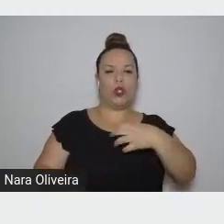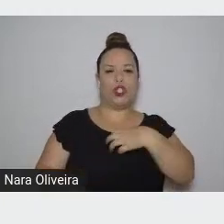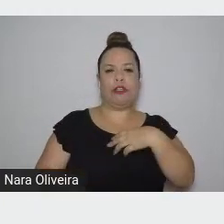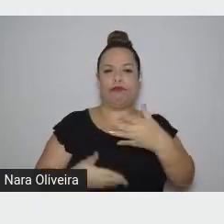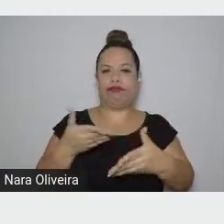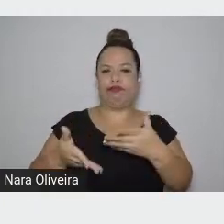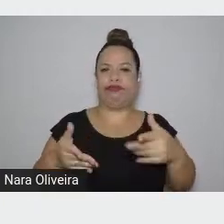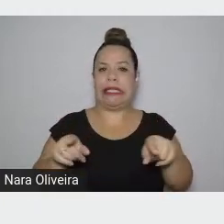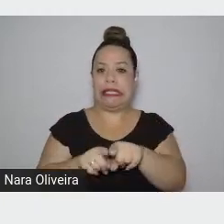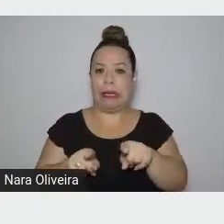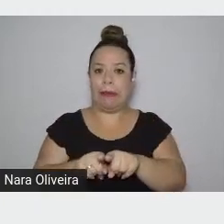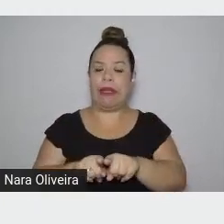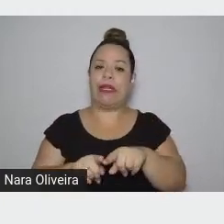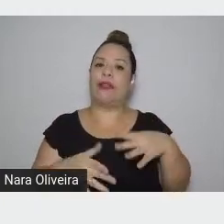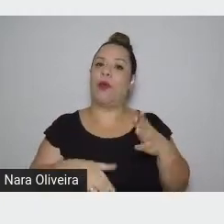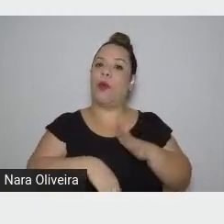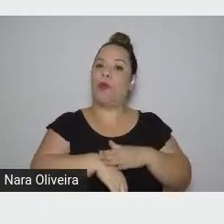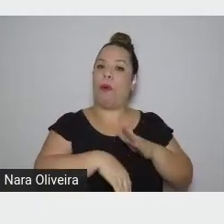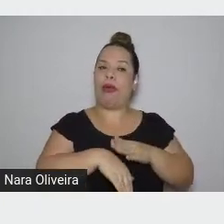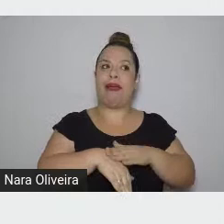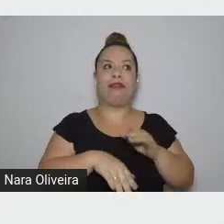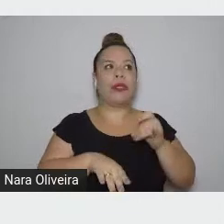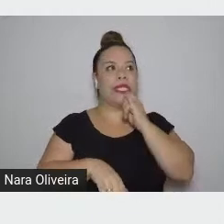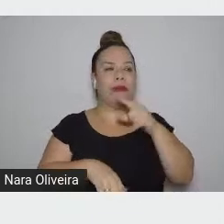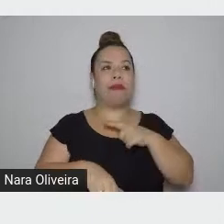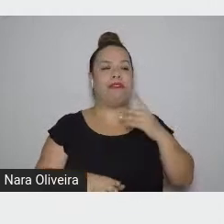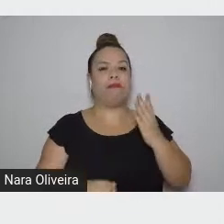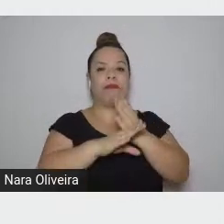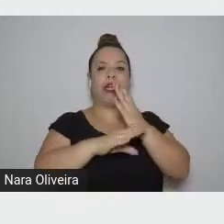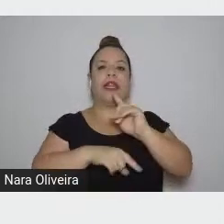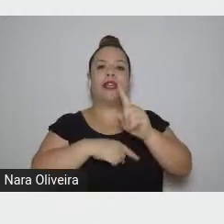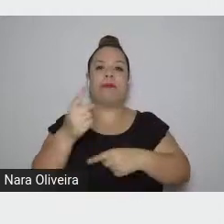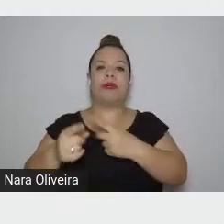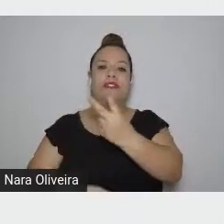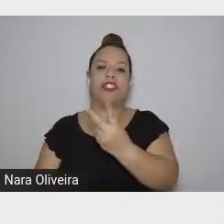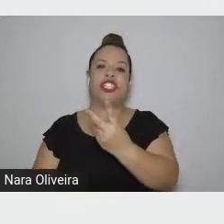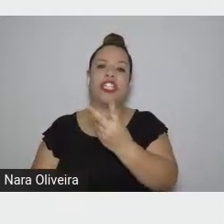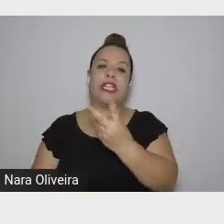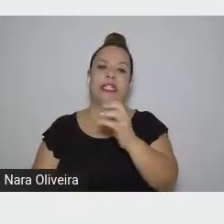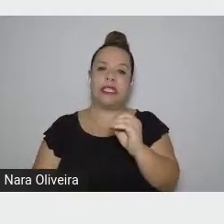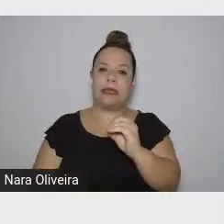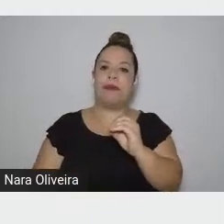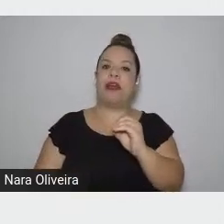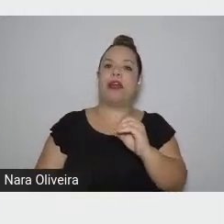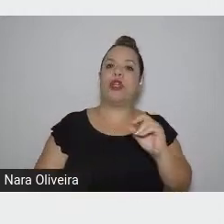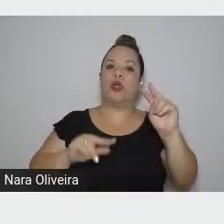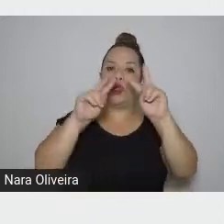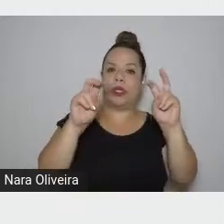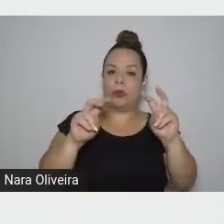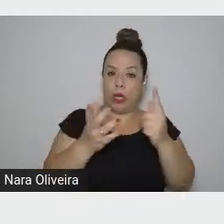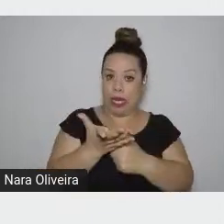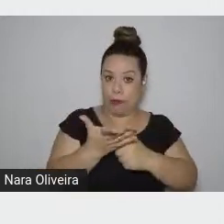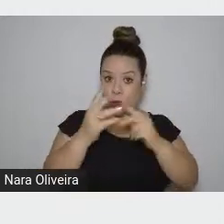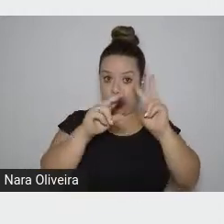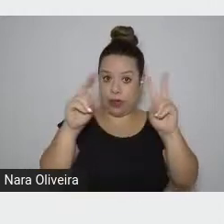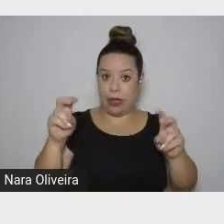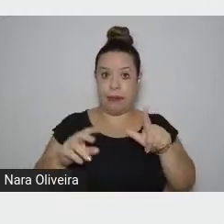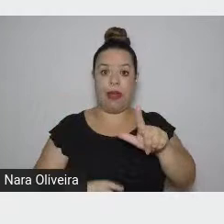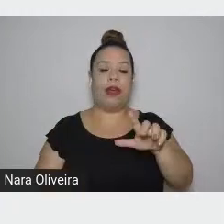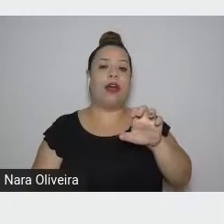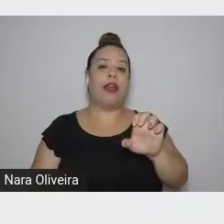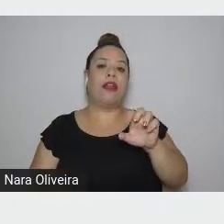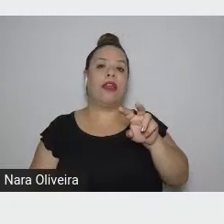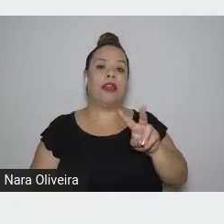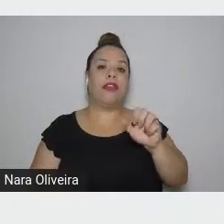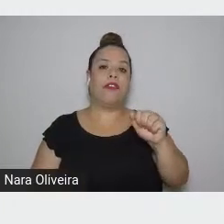de repente depois da vigésima página de levantado do chão e tornou-se desde então a sua